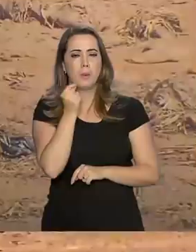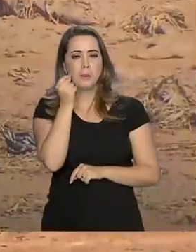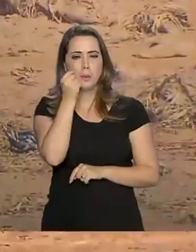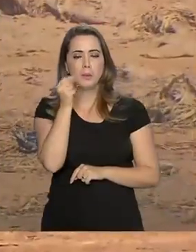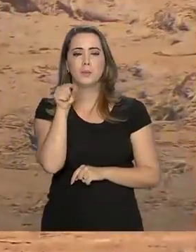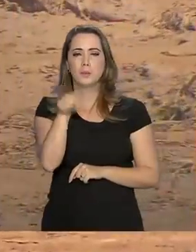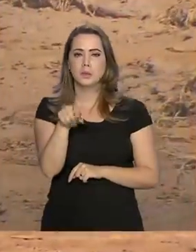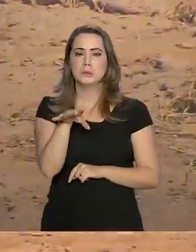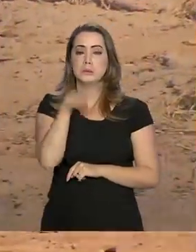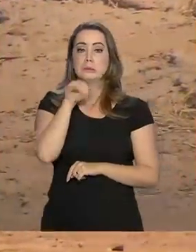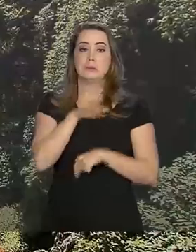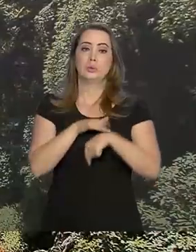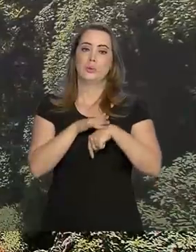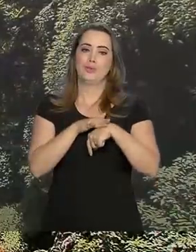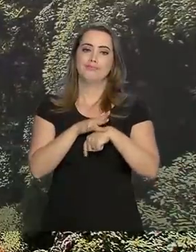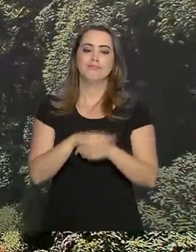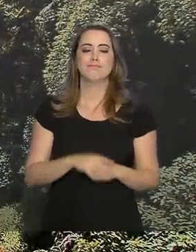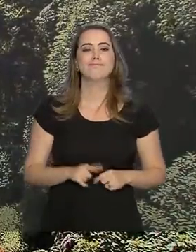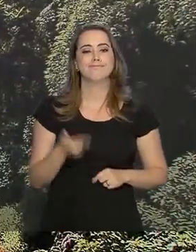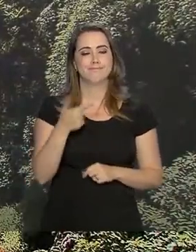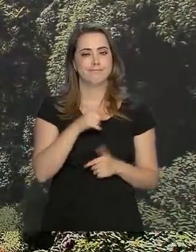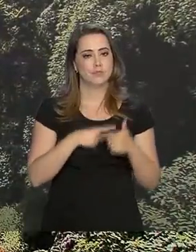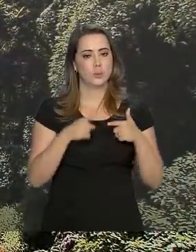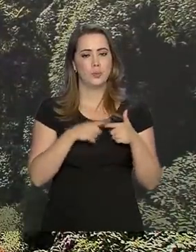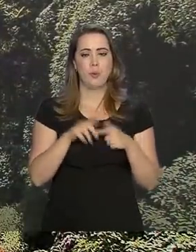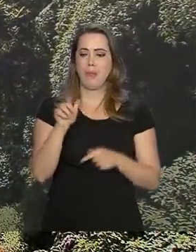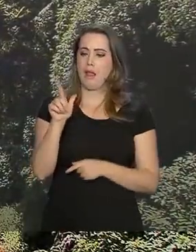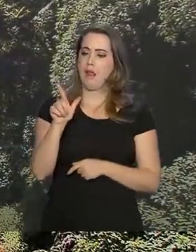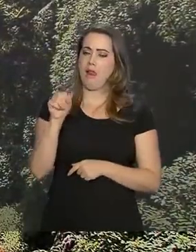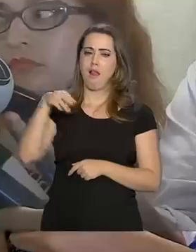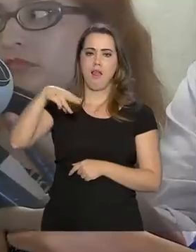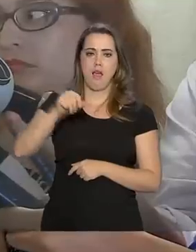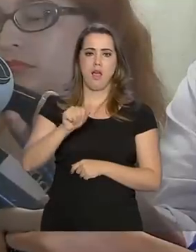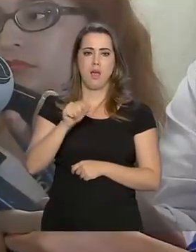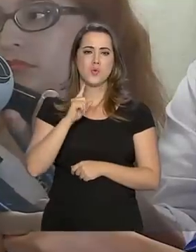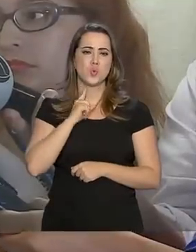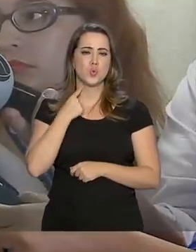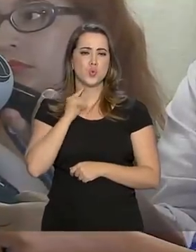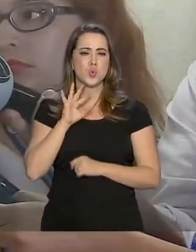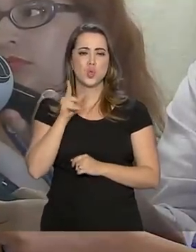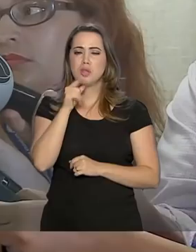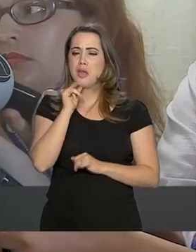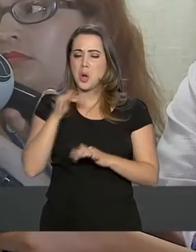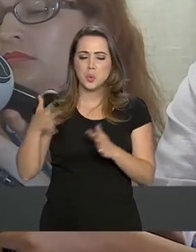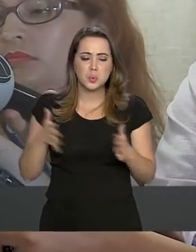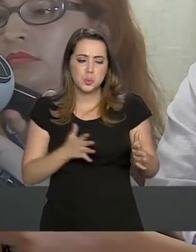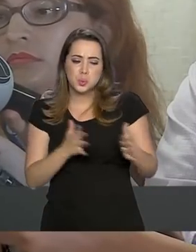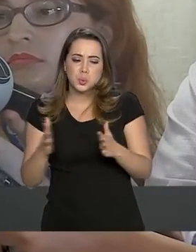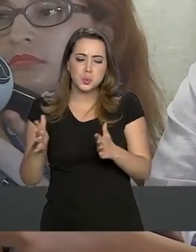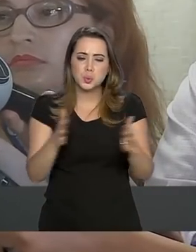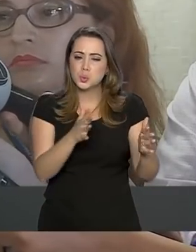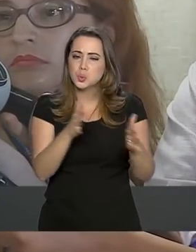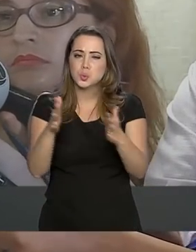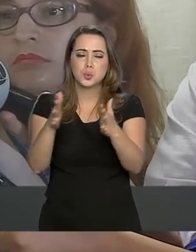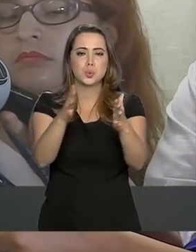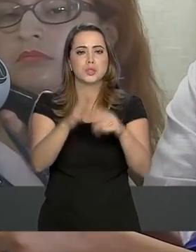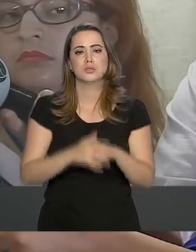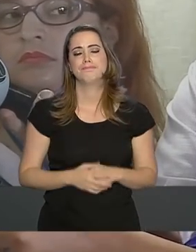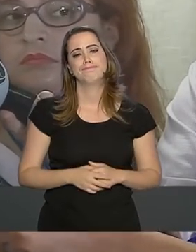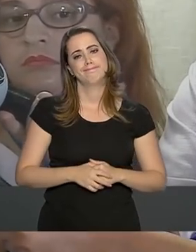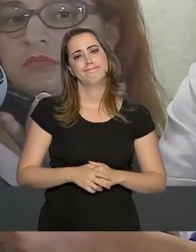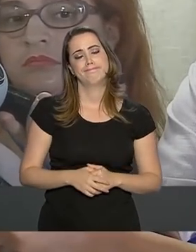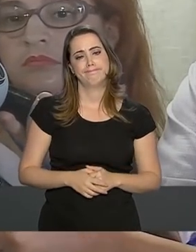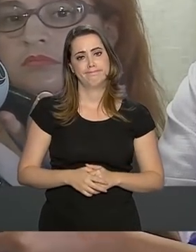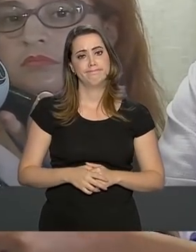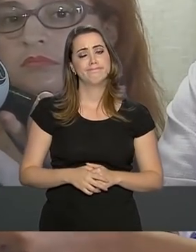problema é o contato com a lama, que contaminou os rios da região. A lama é tóxica e o contato dessa lama